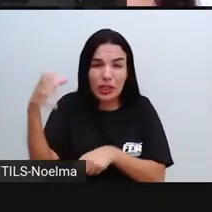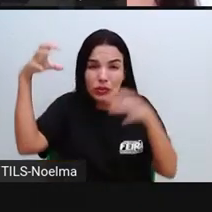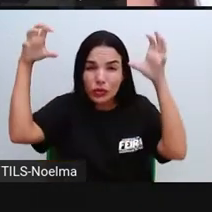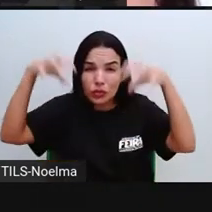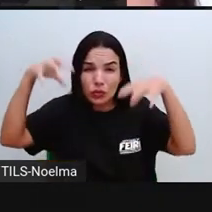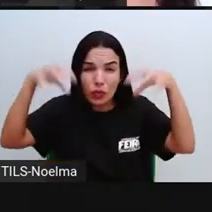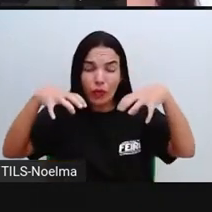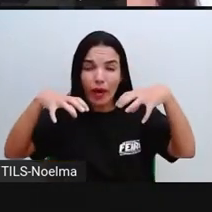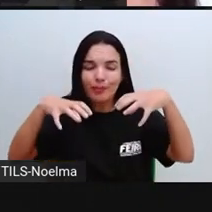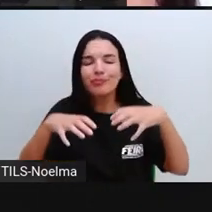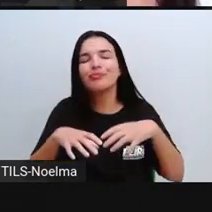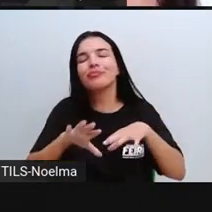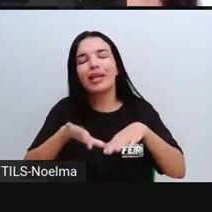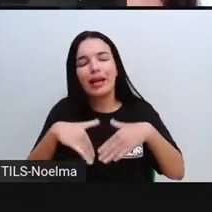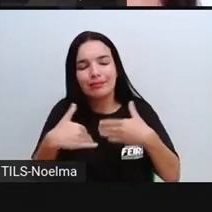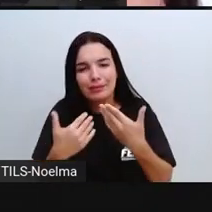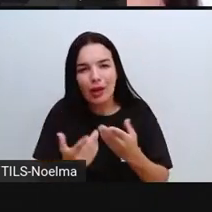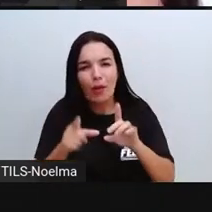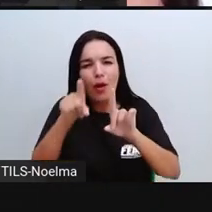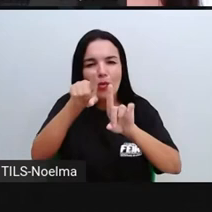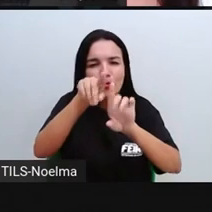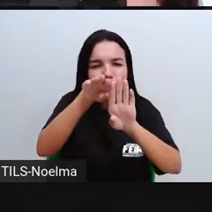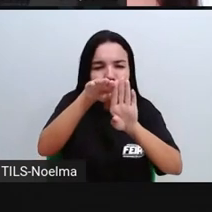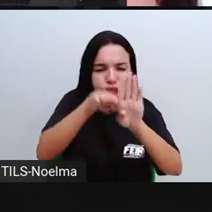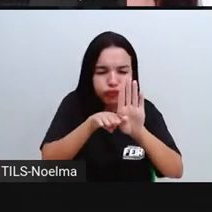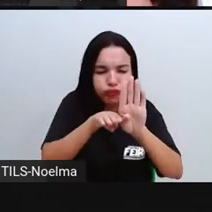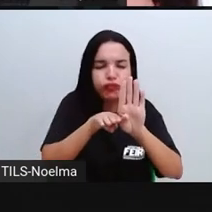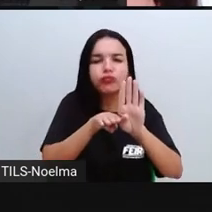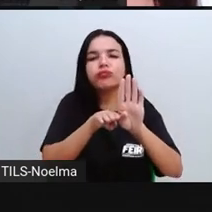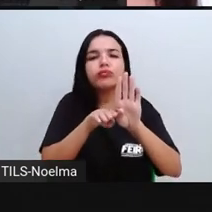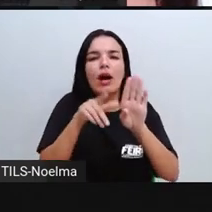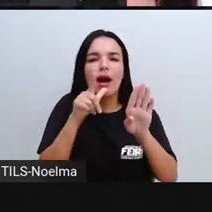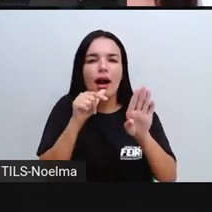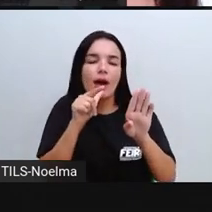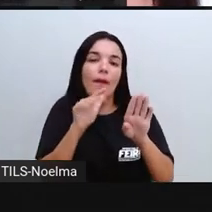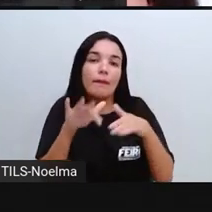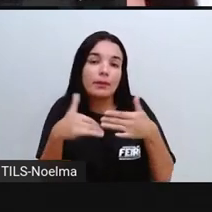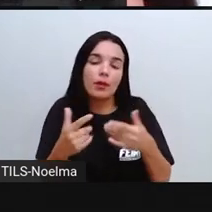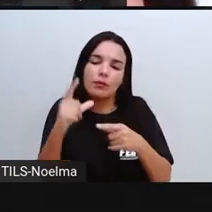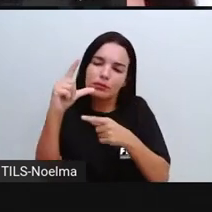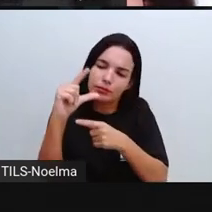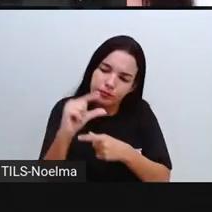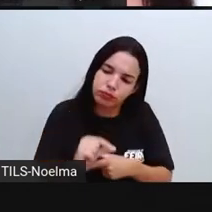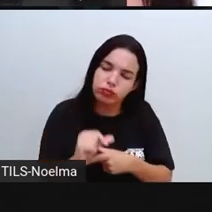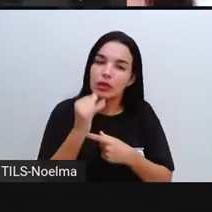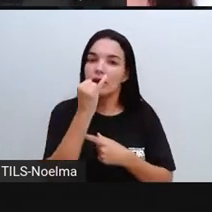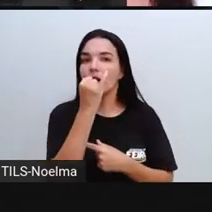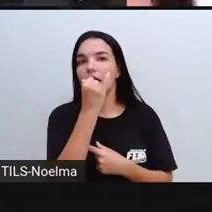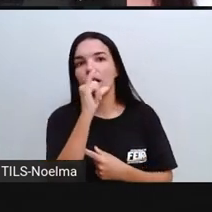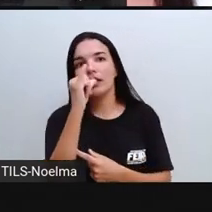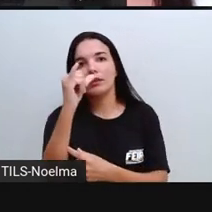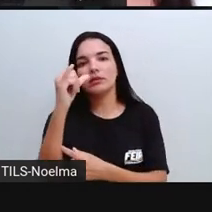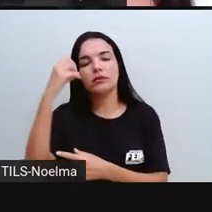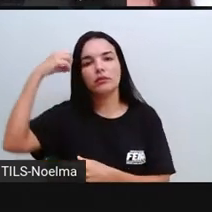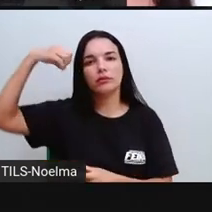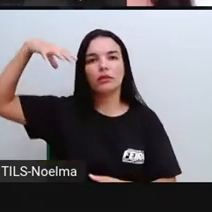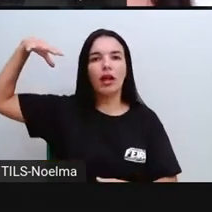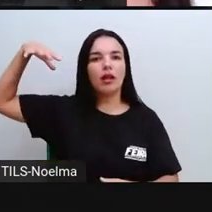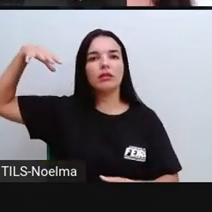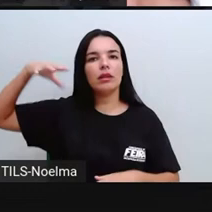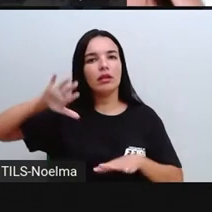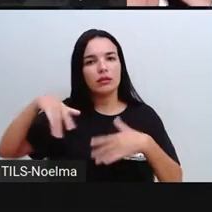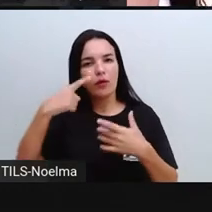frequência de chuva, há uma redução na produção de energia elétrica. E isso a gente pode estar acompanhando através aí